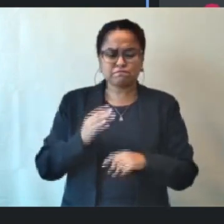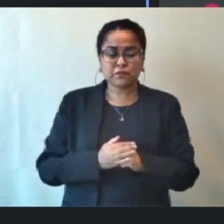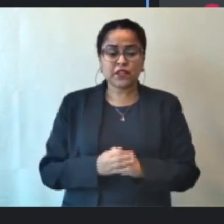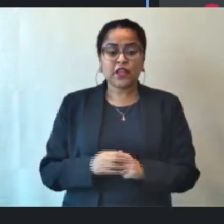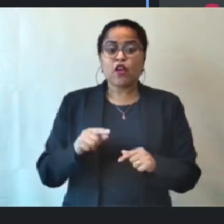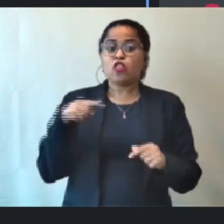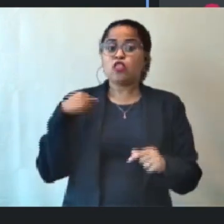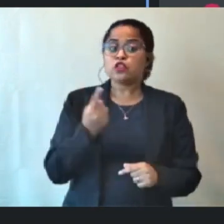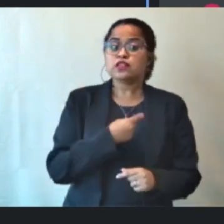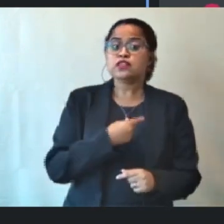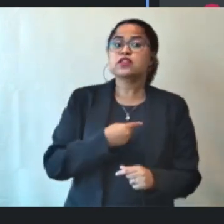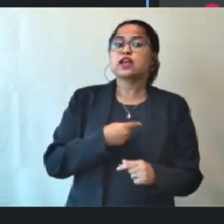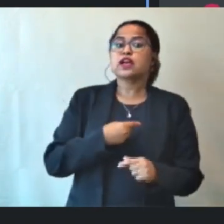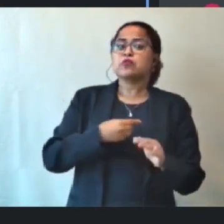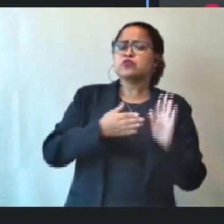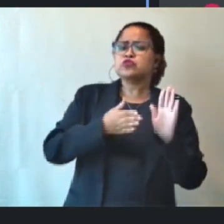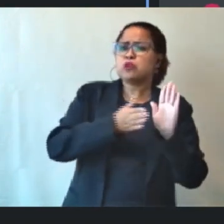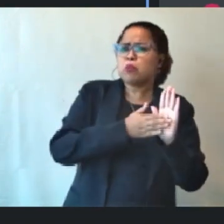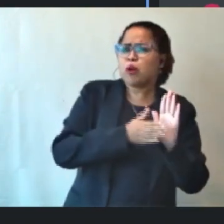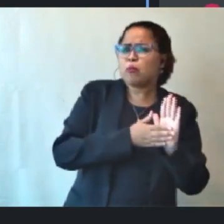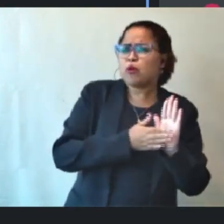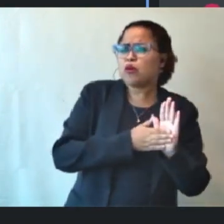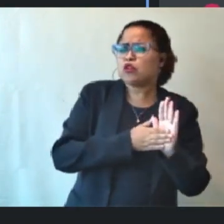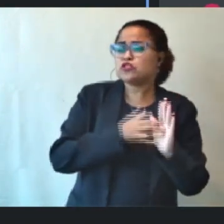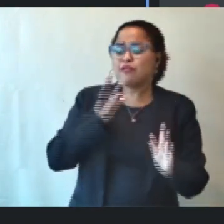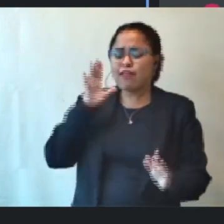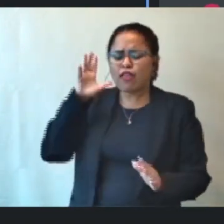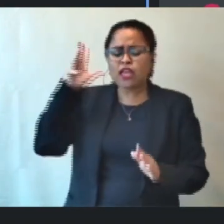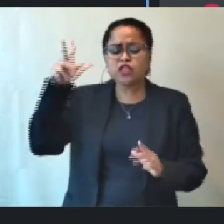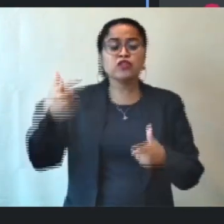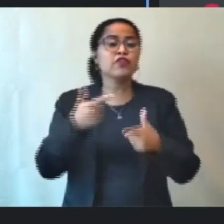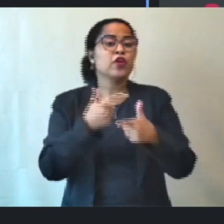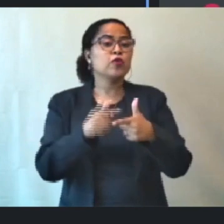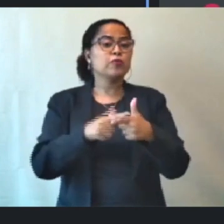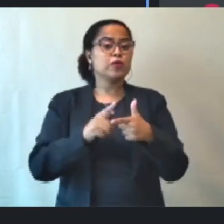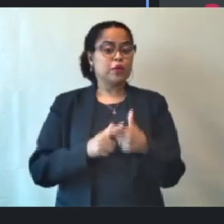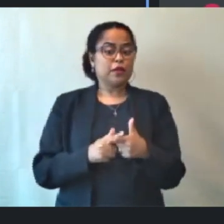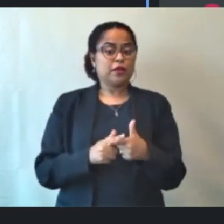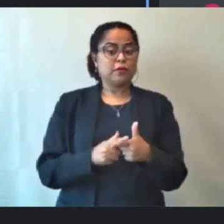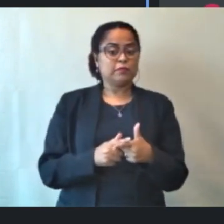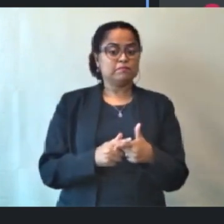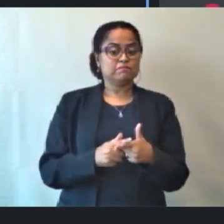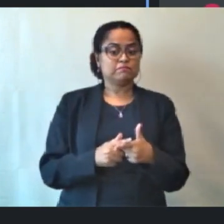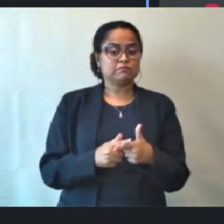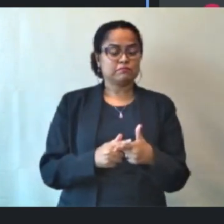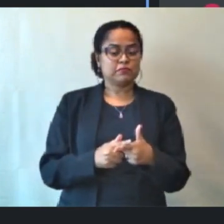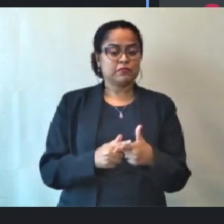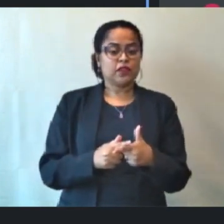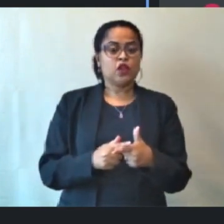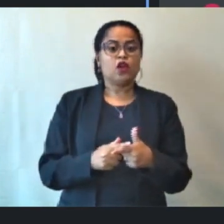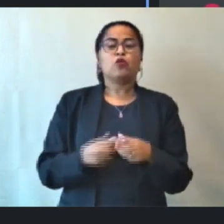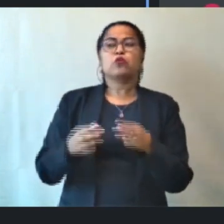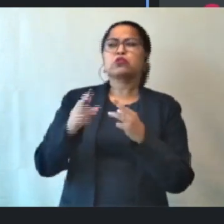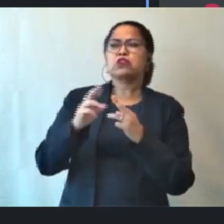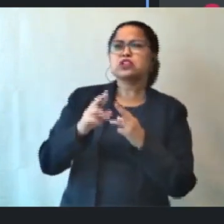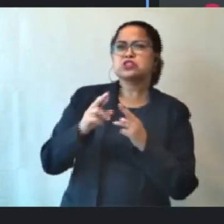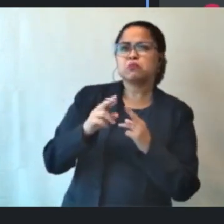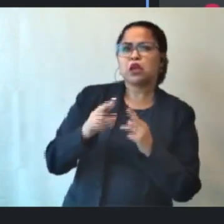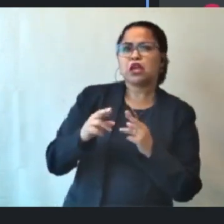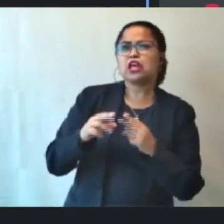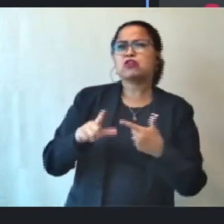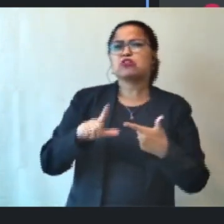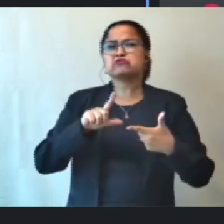de propostas de realmente resolver o problema daqueles que esperam de nós, legisladores da cidade,